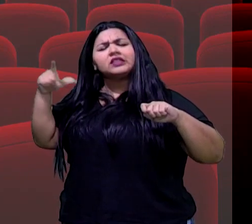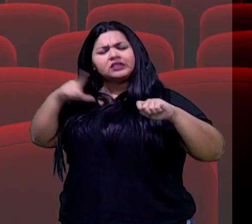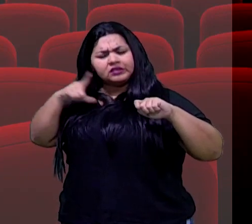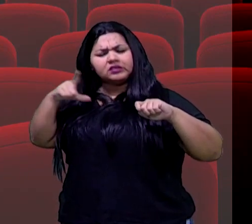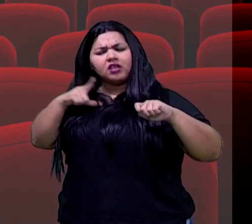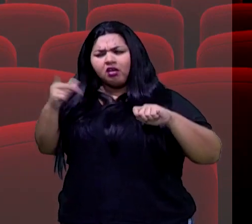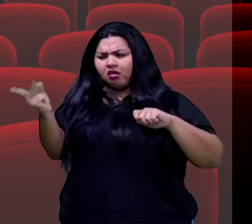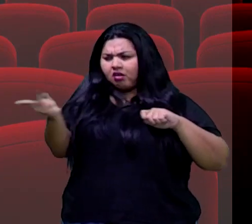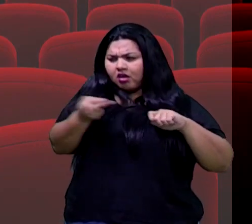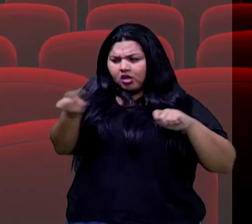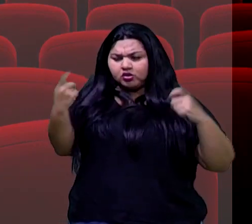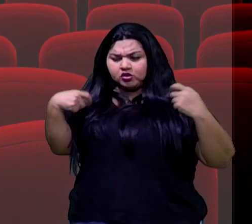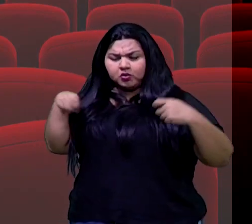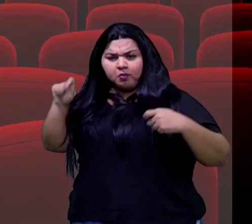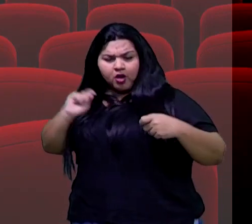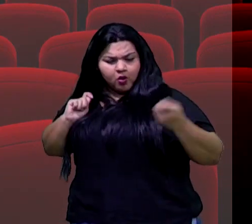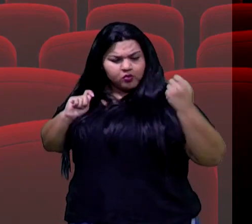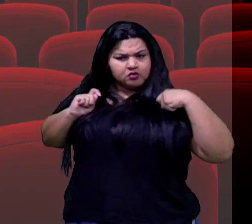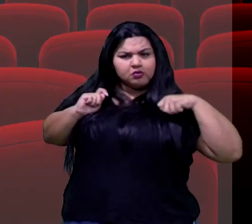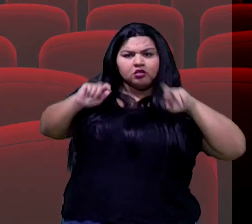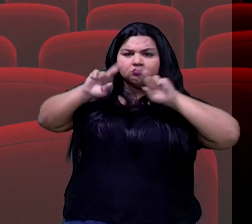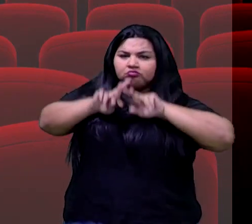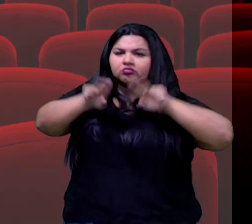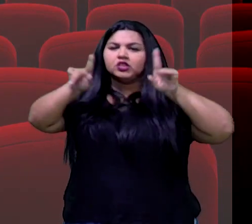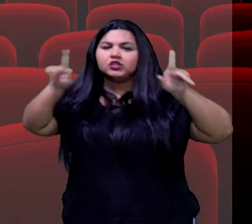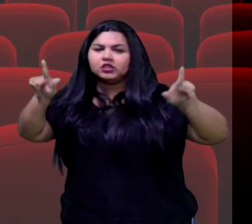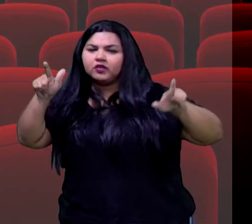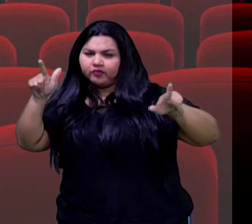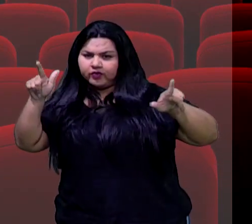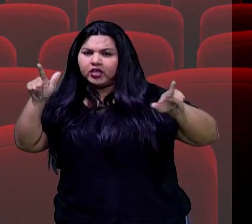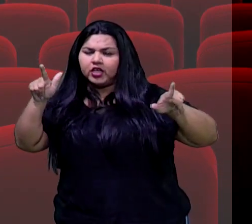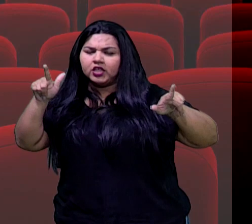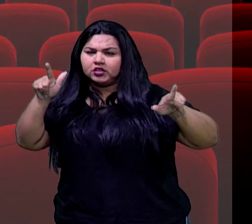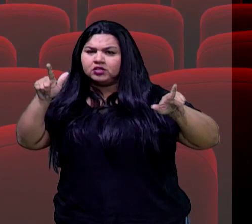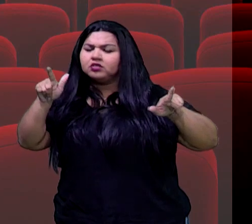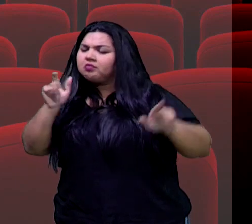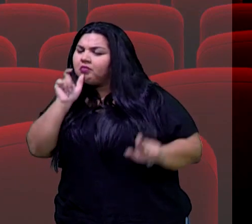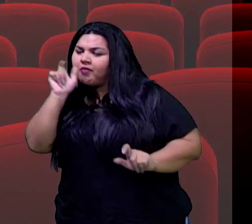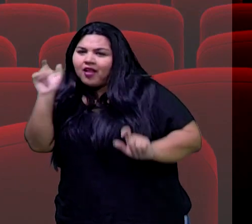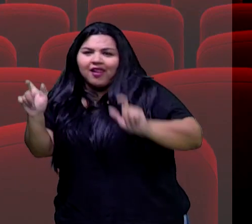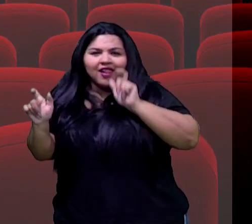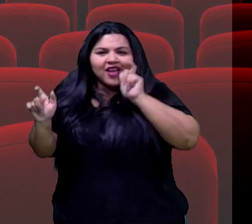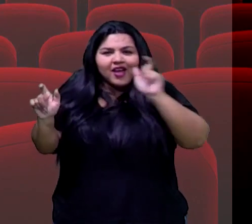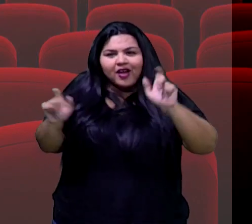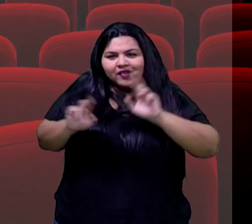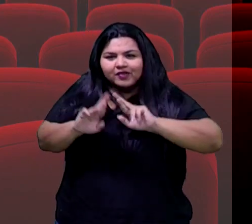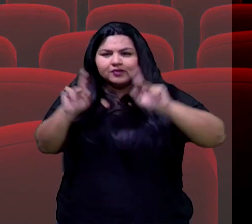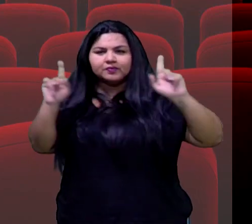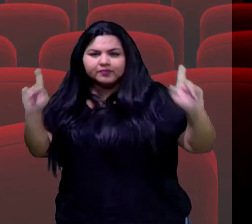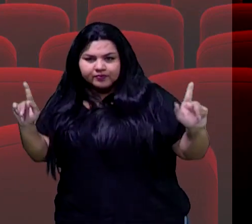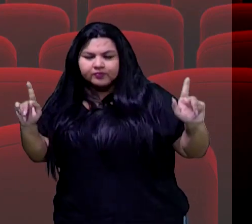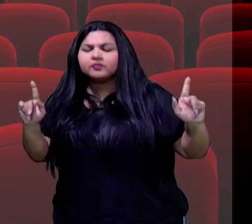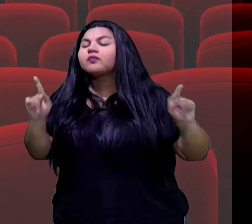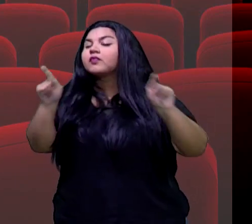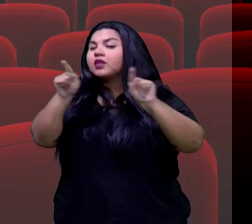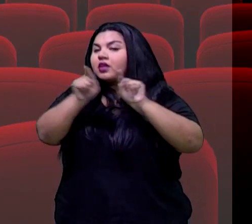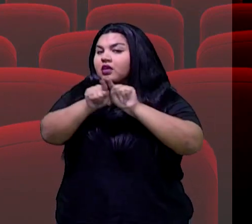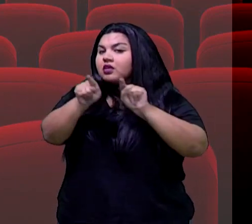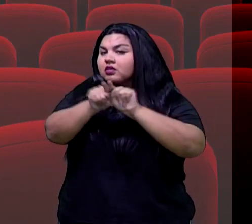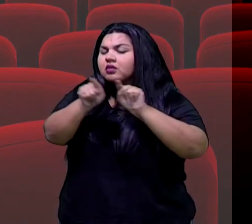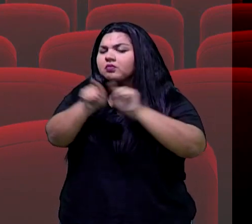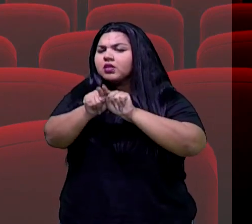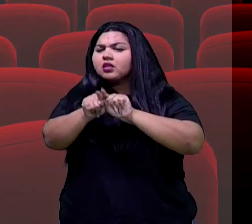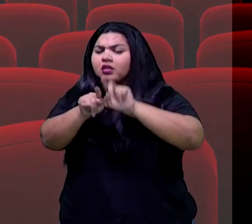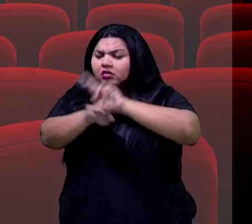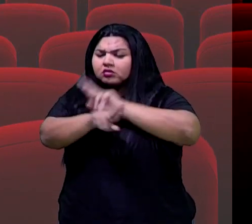diferenças, nuances diferentes, em relação ao sotaque, algumas palavras. E a gente tem também diferenças no